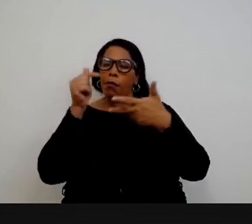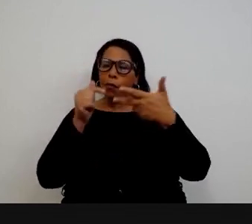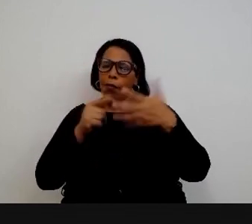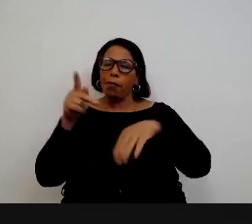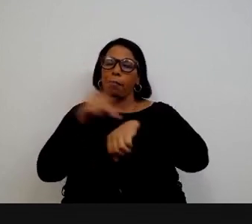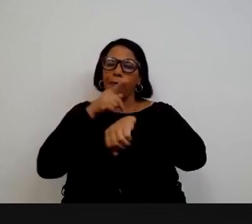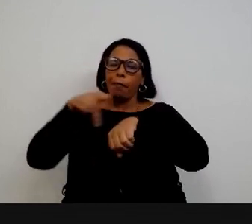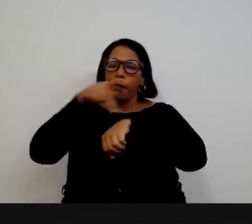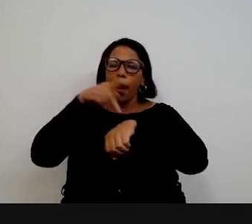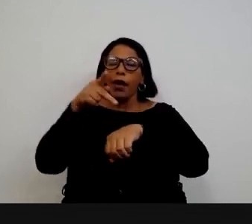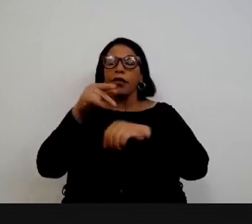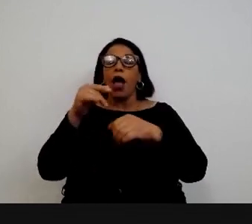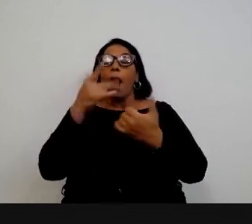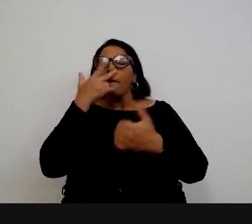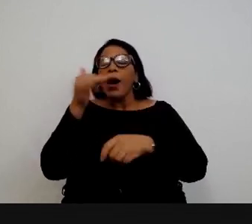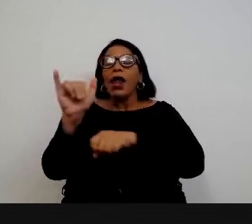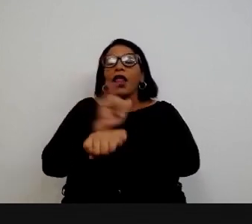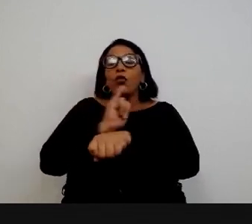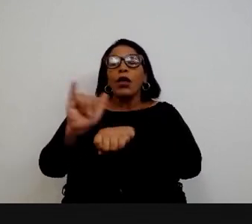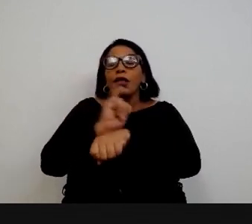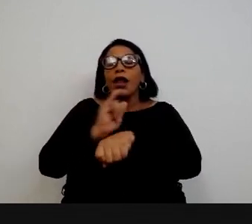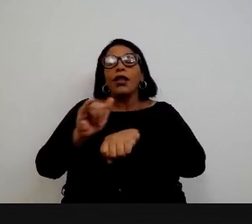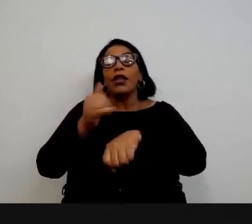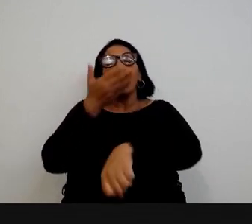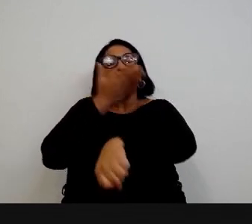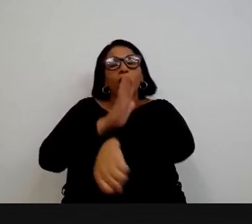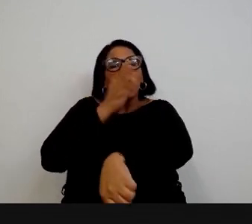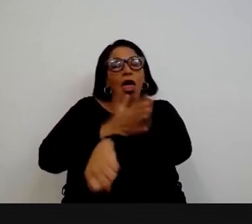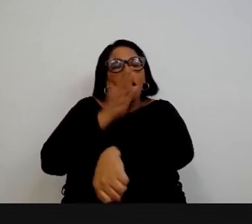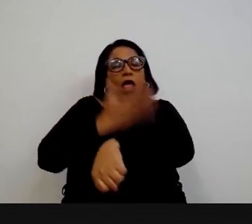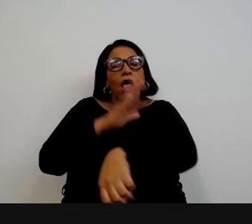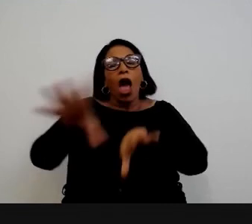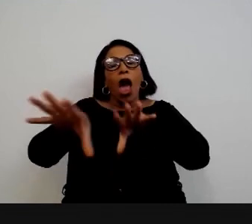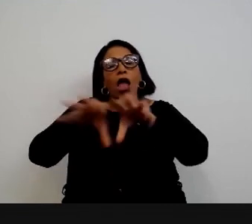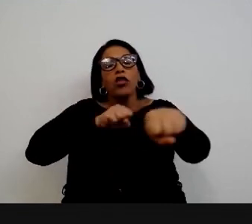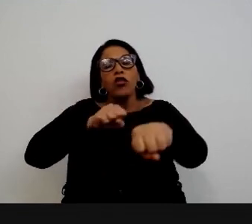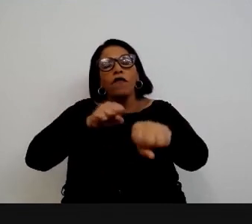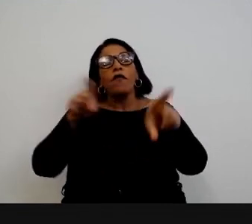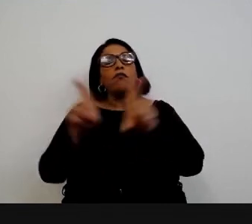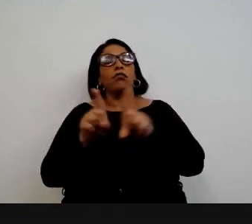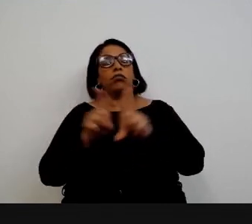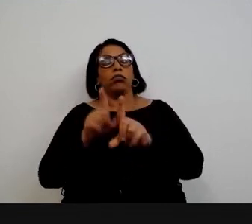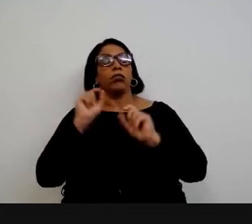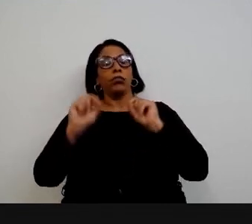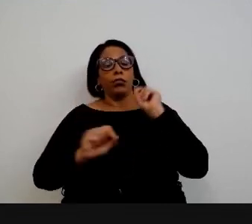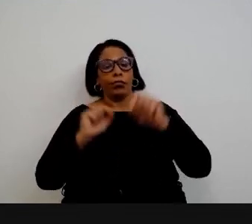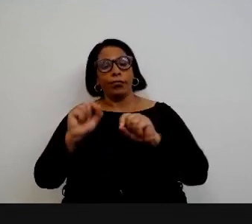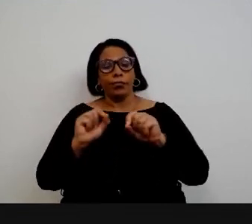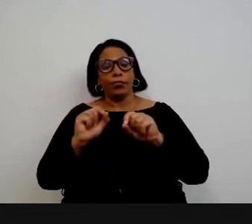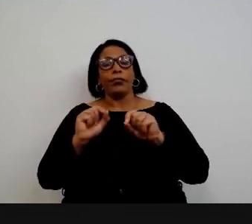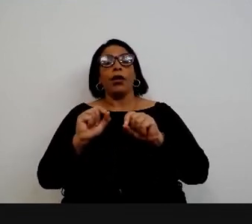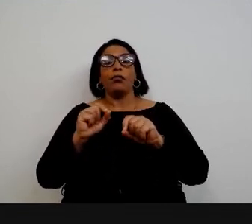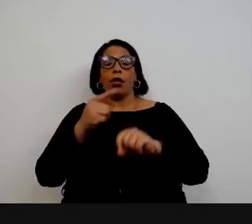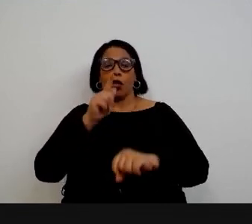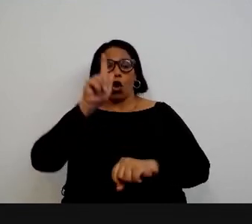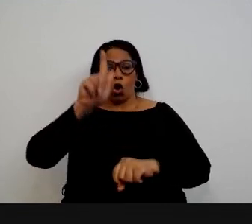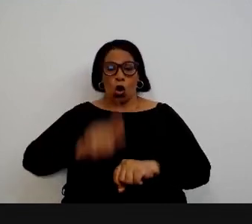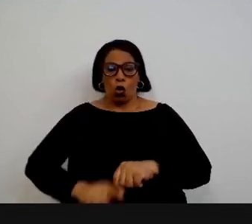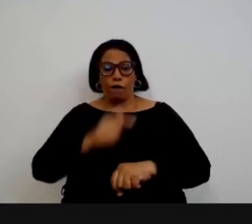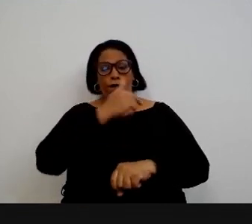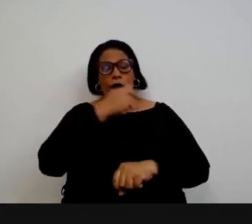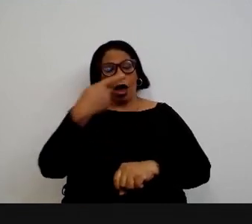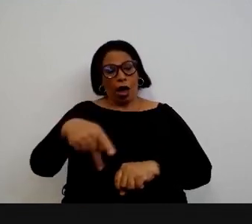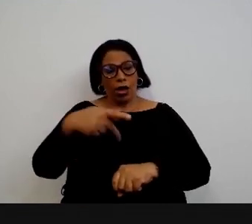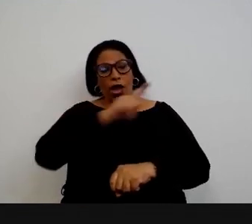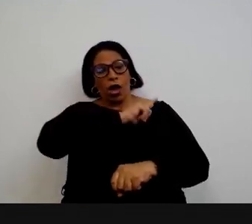mais estratégica da capacitação como o próprio Nelson disse aqui na fala dele ou seja no próprio governo brasileiro